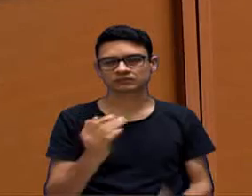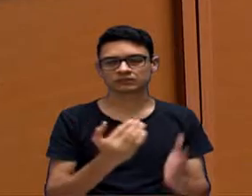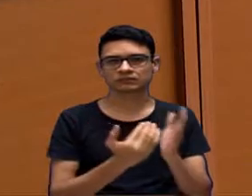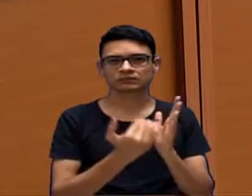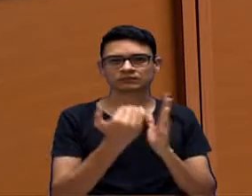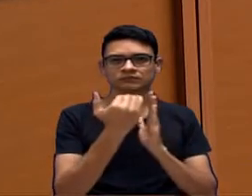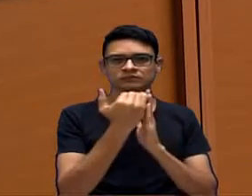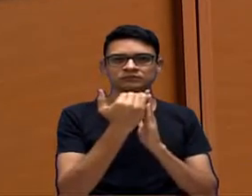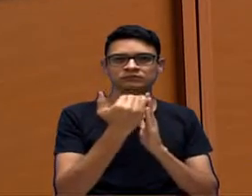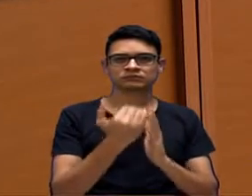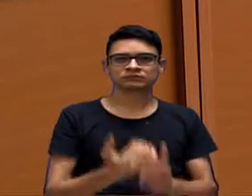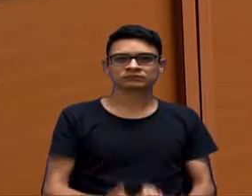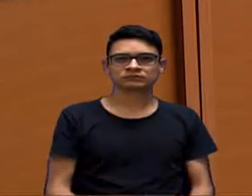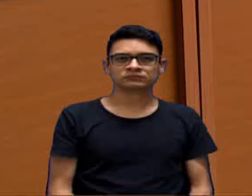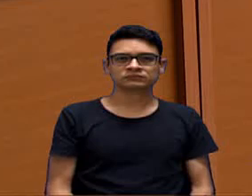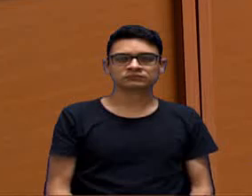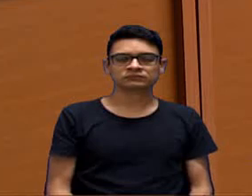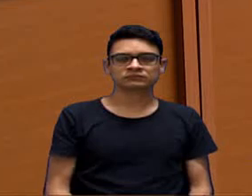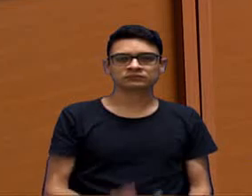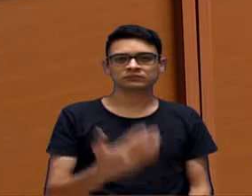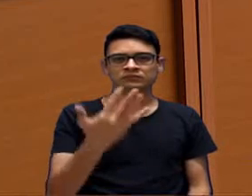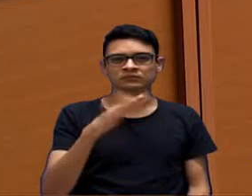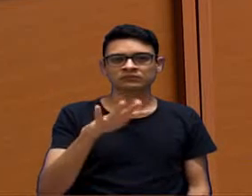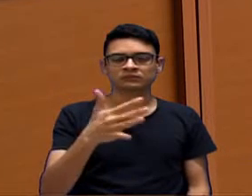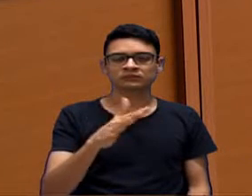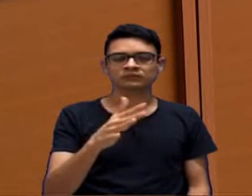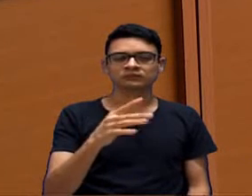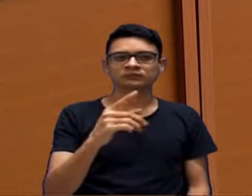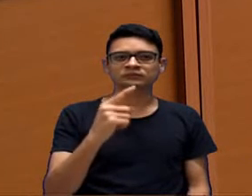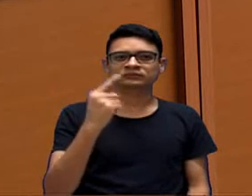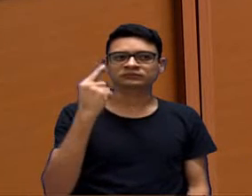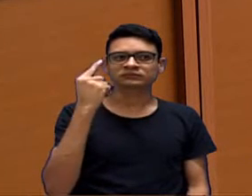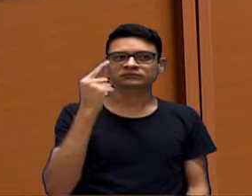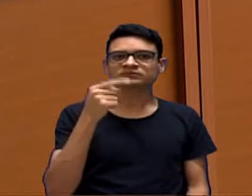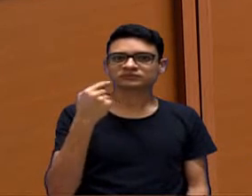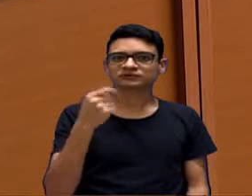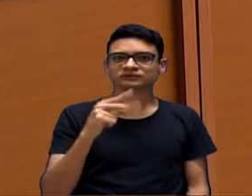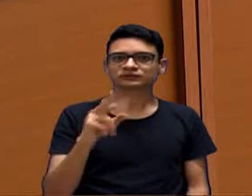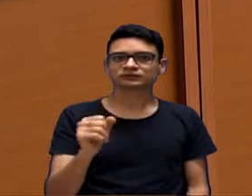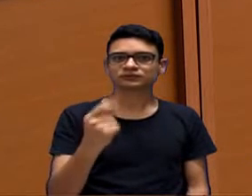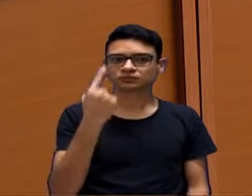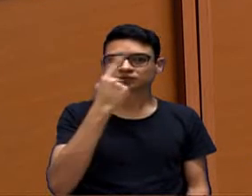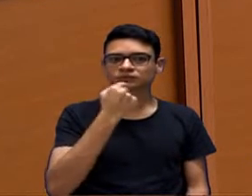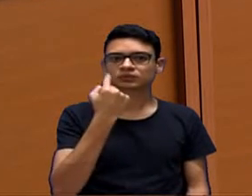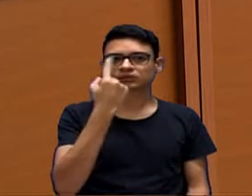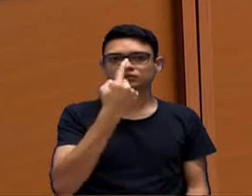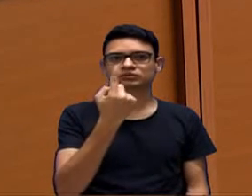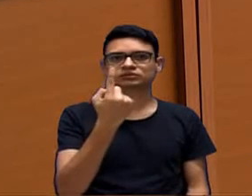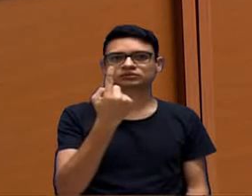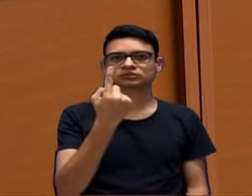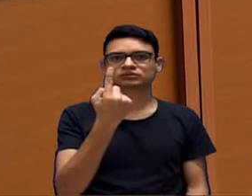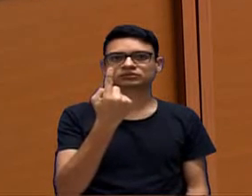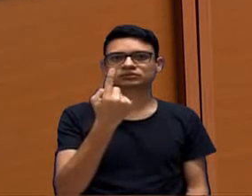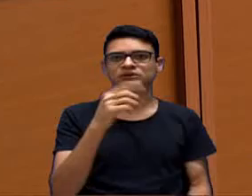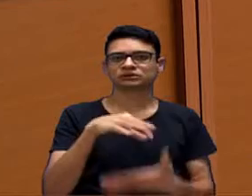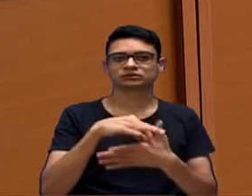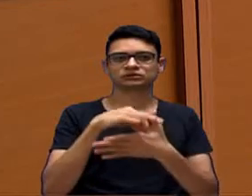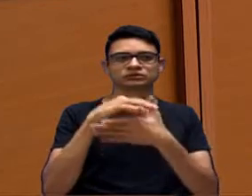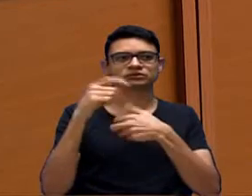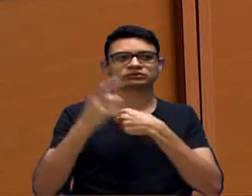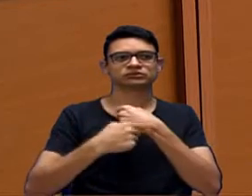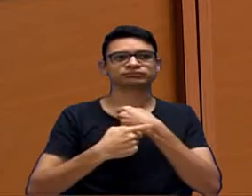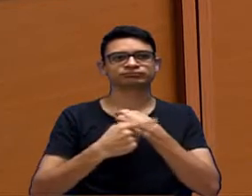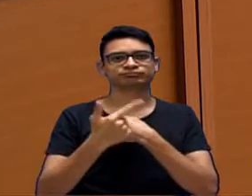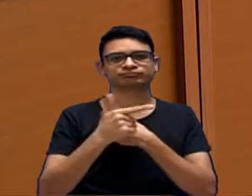10... É, vai dar uma hora, porque como foi... As lideranças ficaram praticamente sem tempo, porque foi